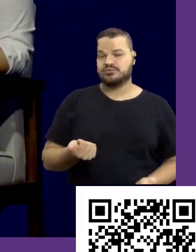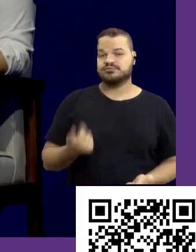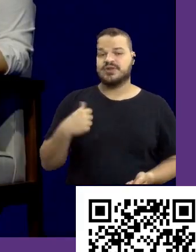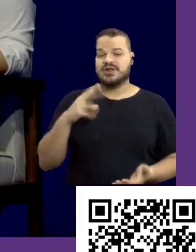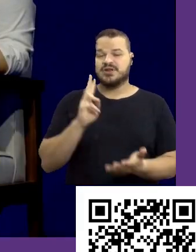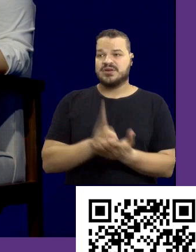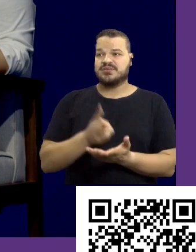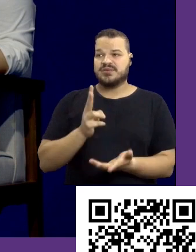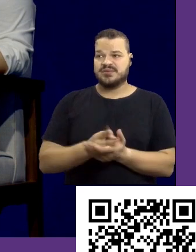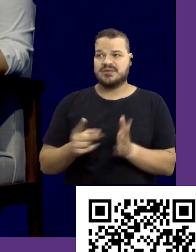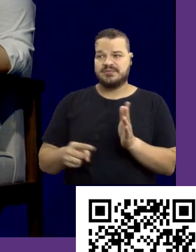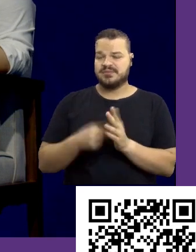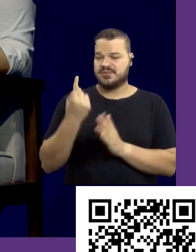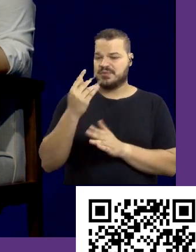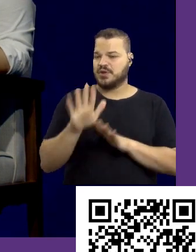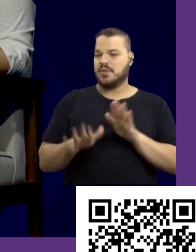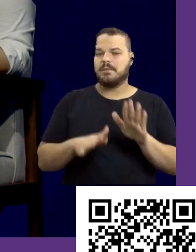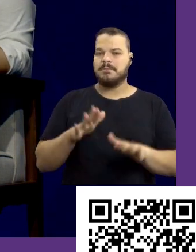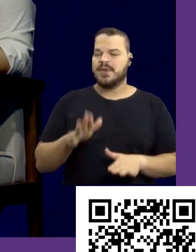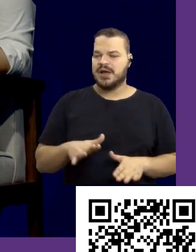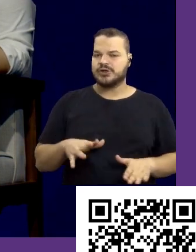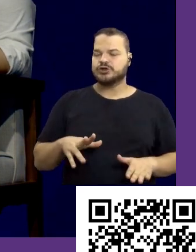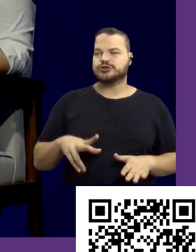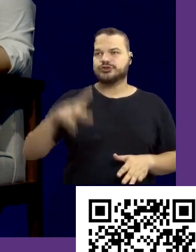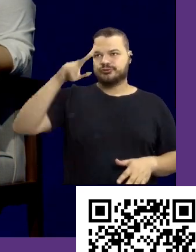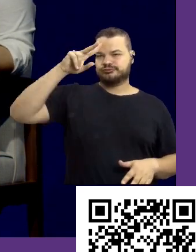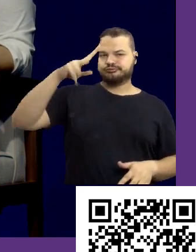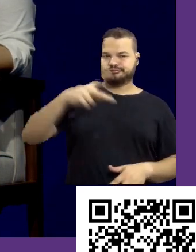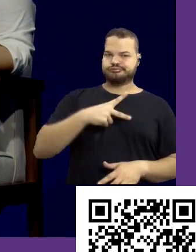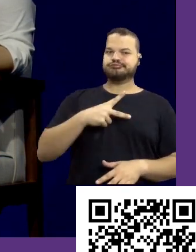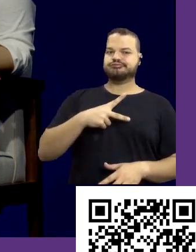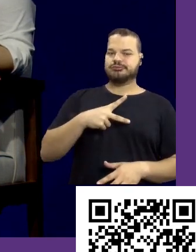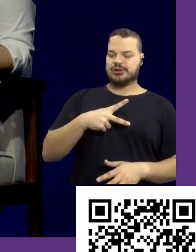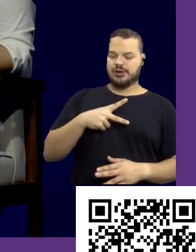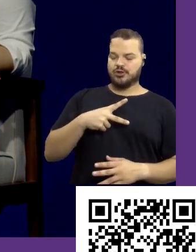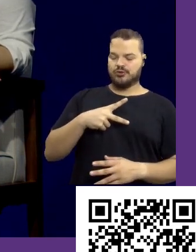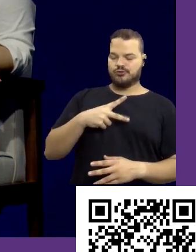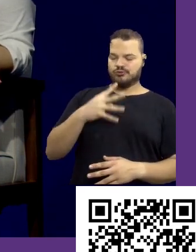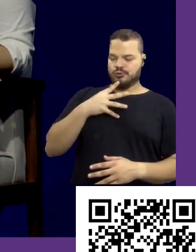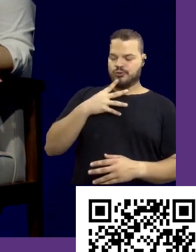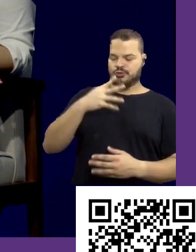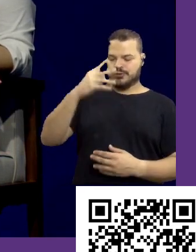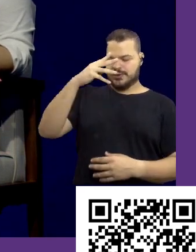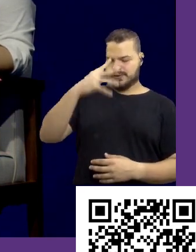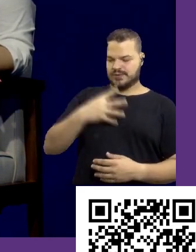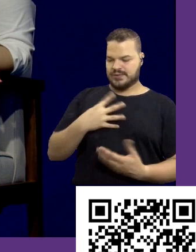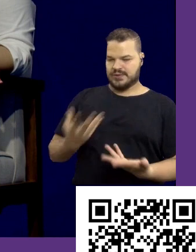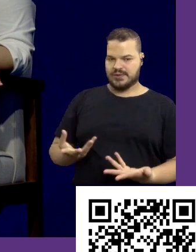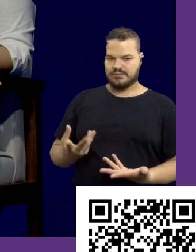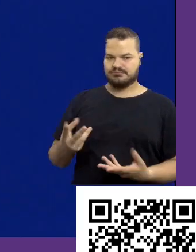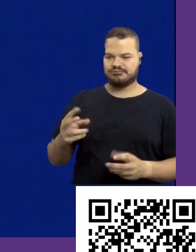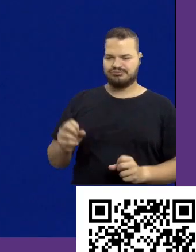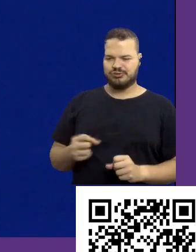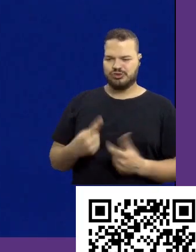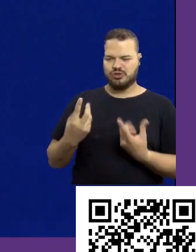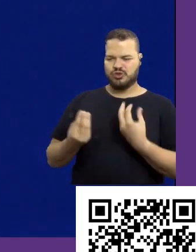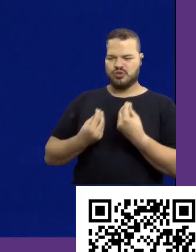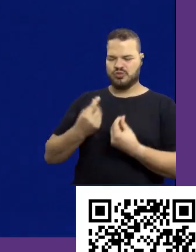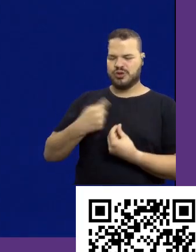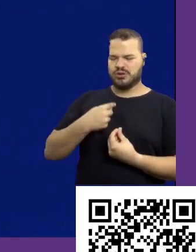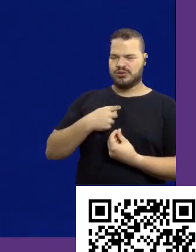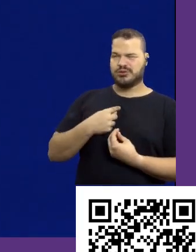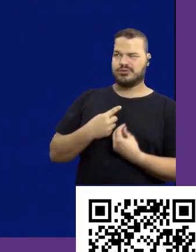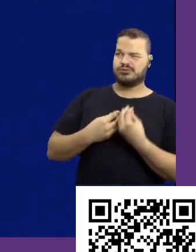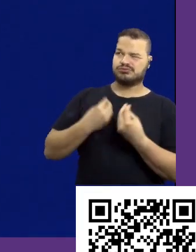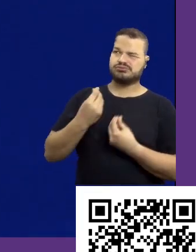sempre... Primeiro passo é, de fato, o autoconhecimento. Muita gente não sabe o que é porque não sabe quem é, porque desconhece os seus